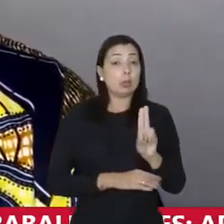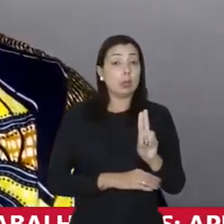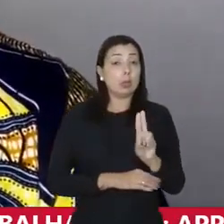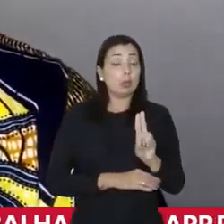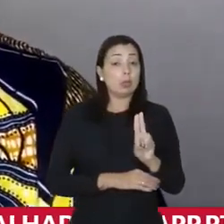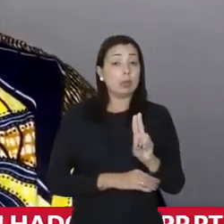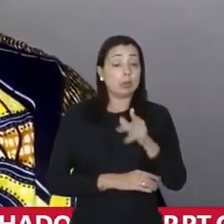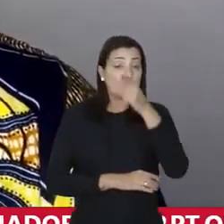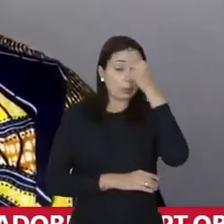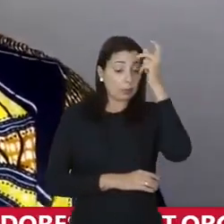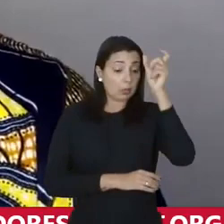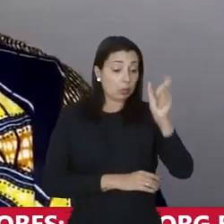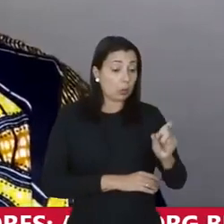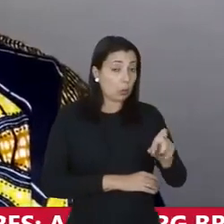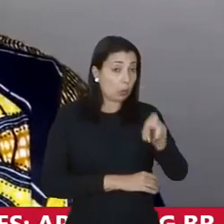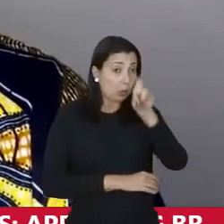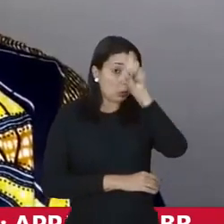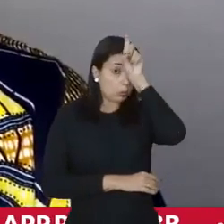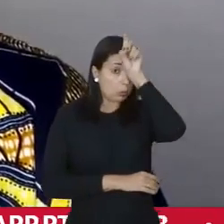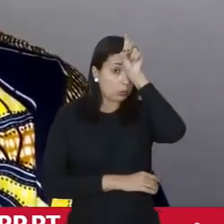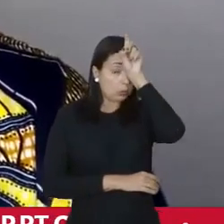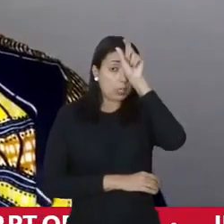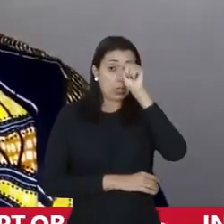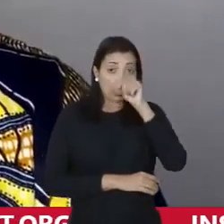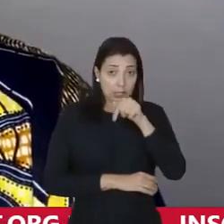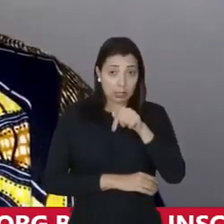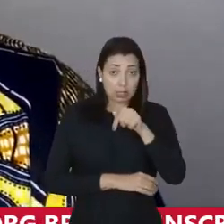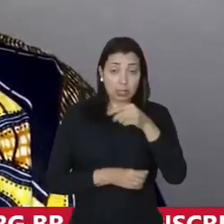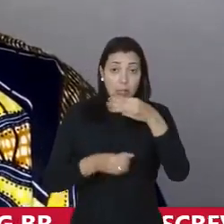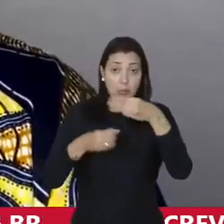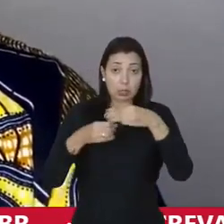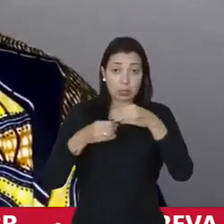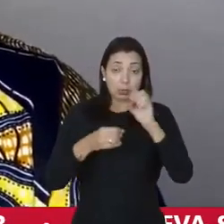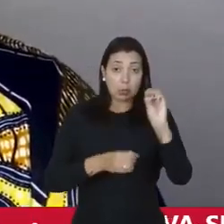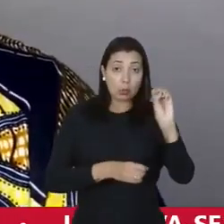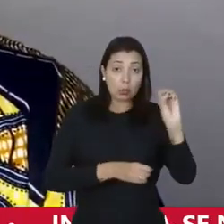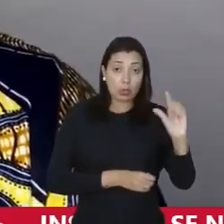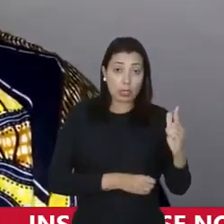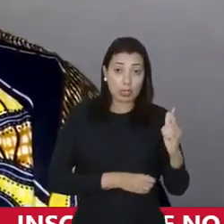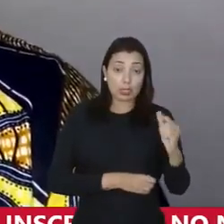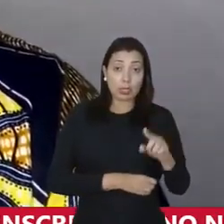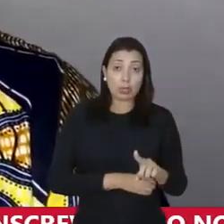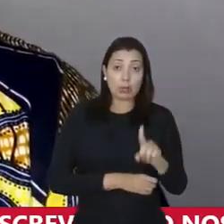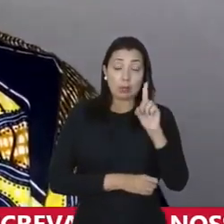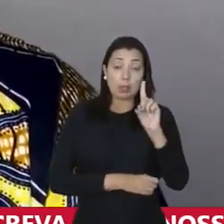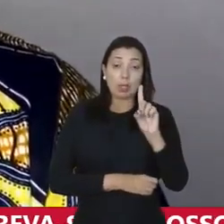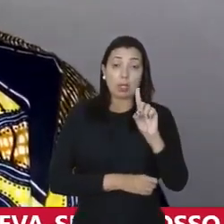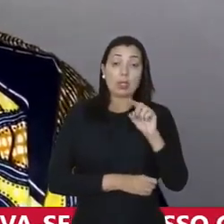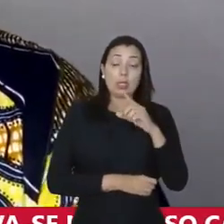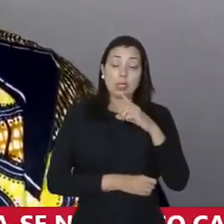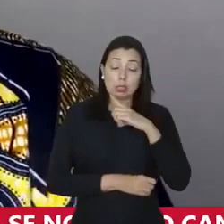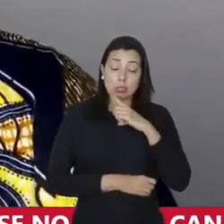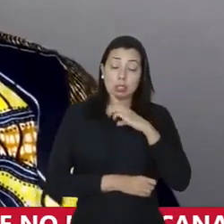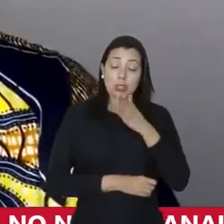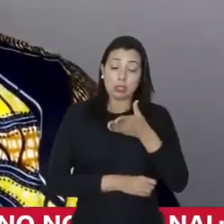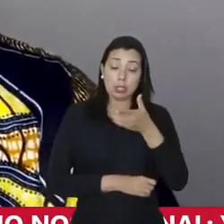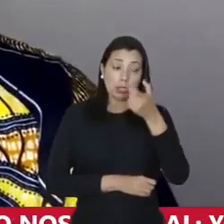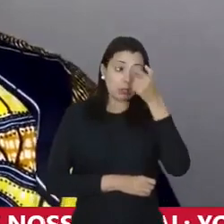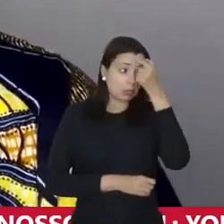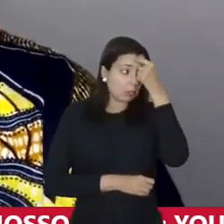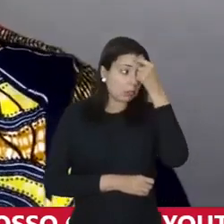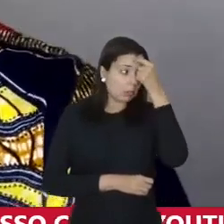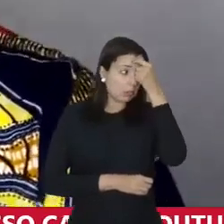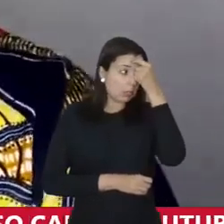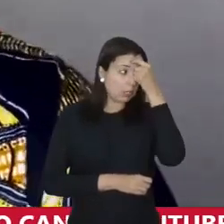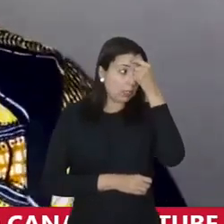Algoz, dos Zumbídeos Palmares, aqui, no município de Olinda, na primeira Câmara, a gente tinha a consciência